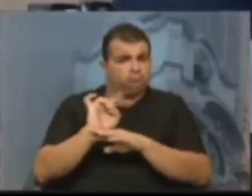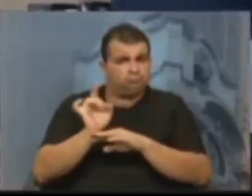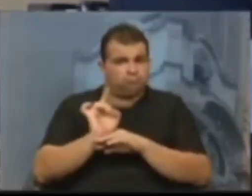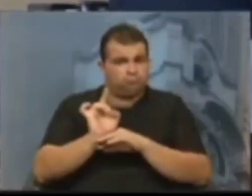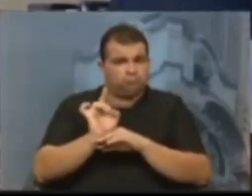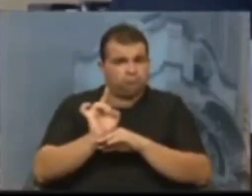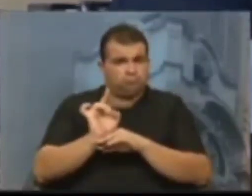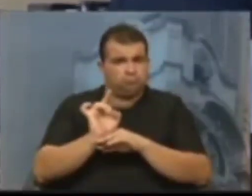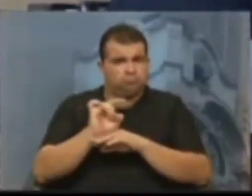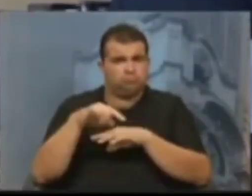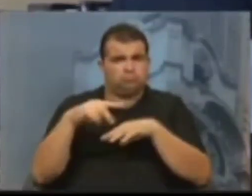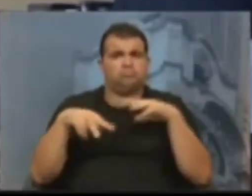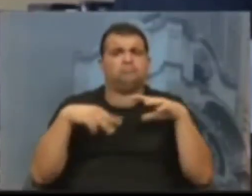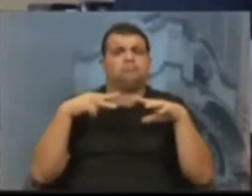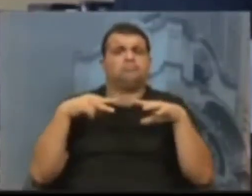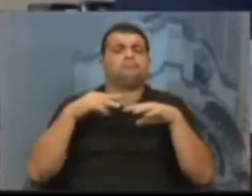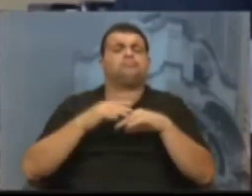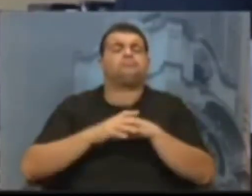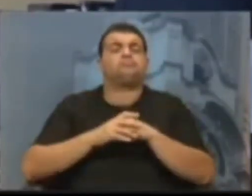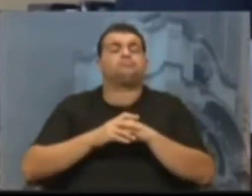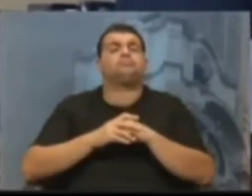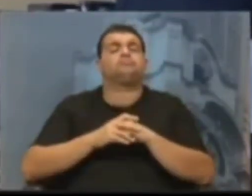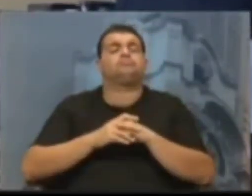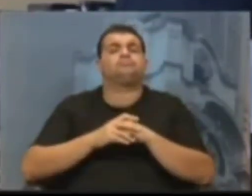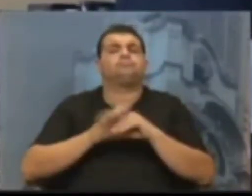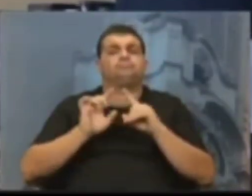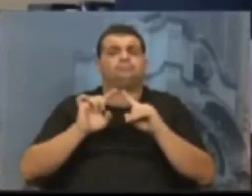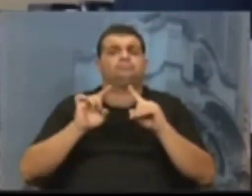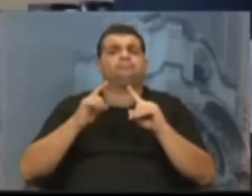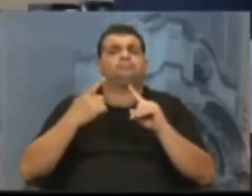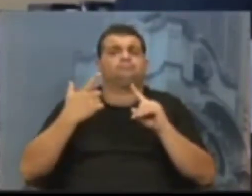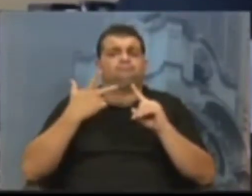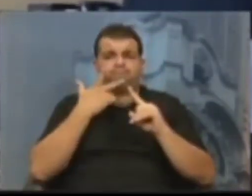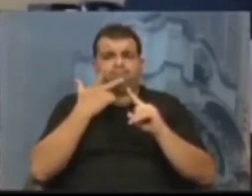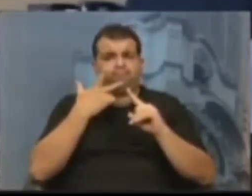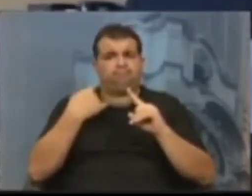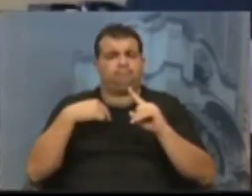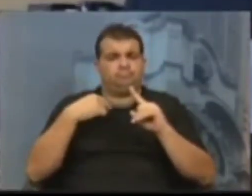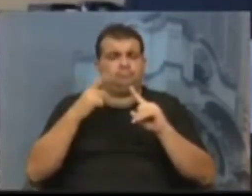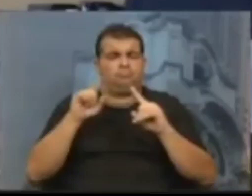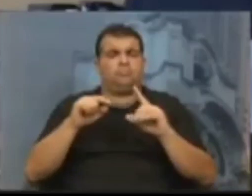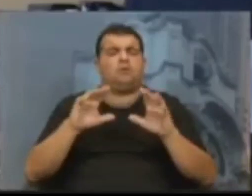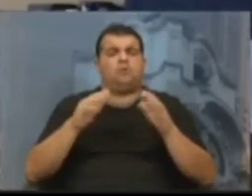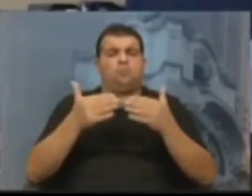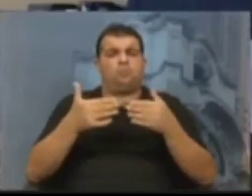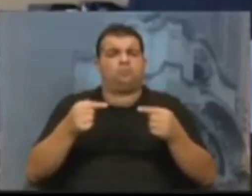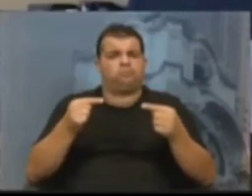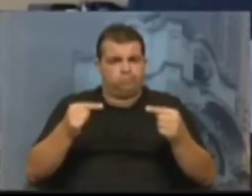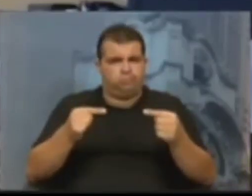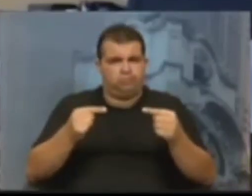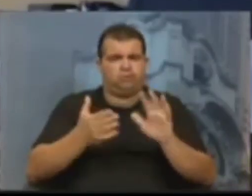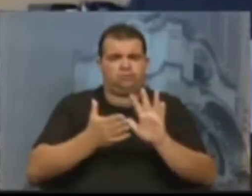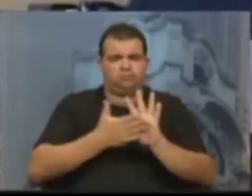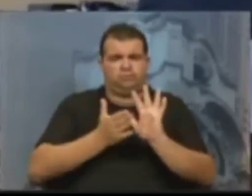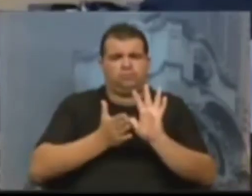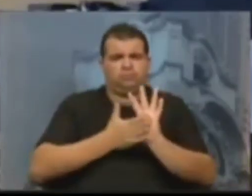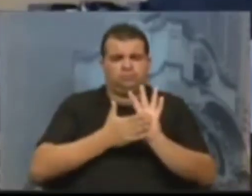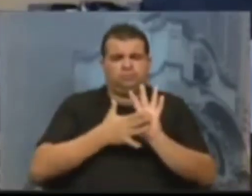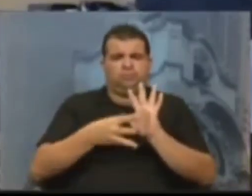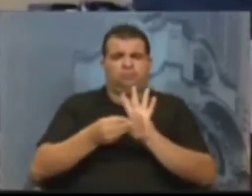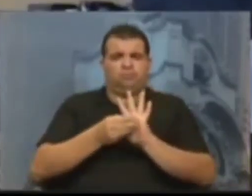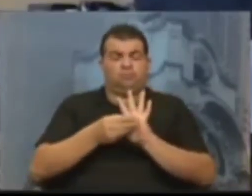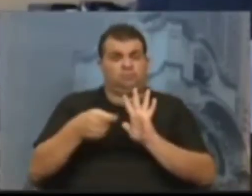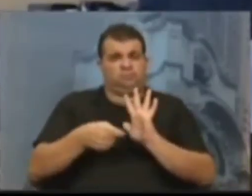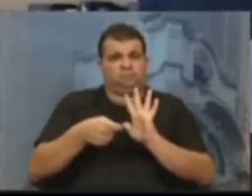na Câmara, mas é bom que se diga que a oposição propôs com que as emendas